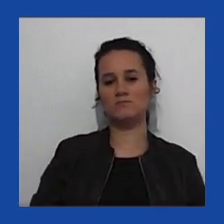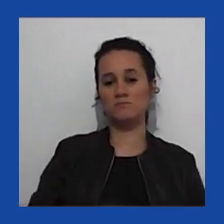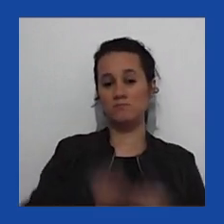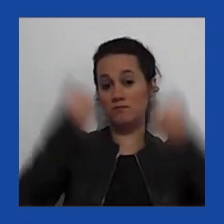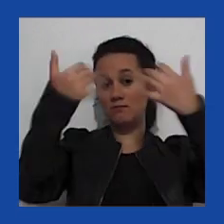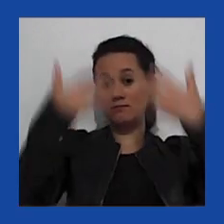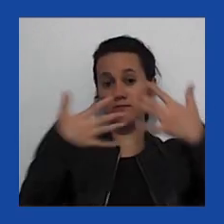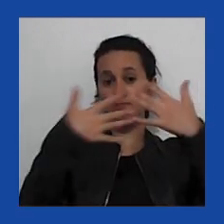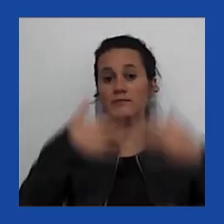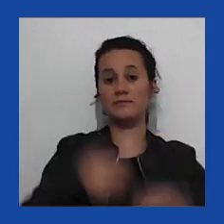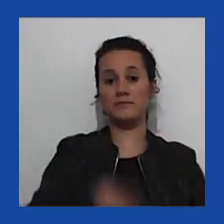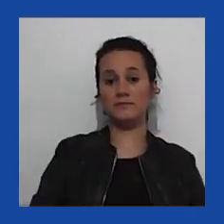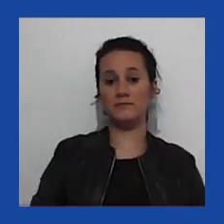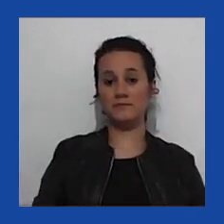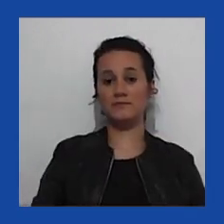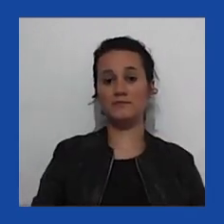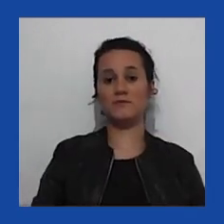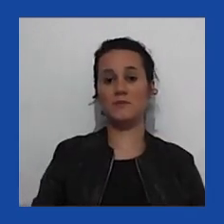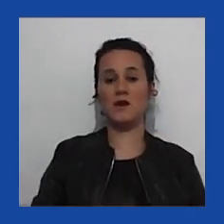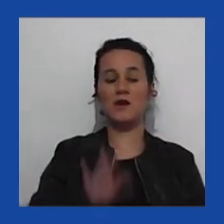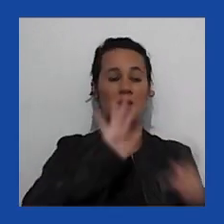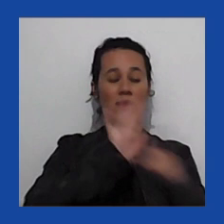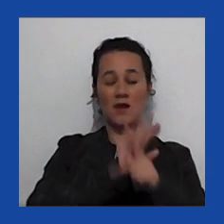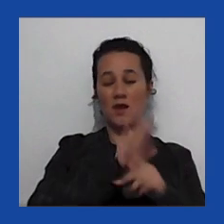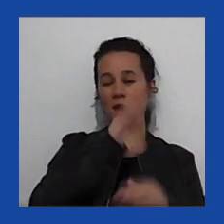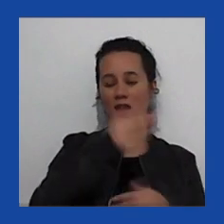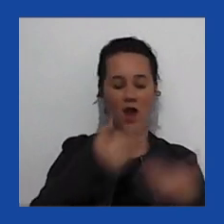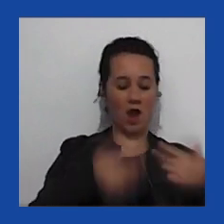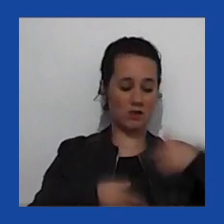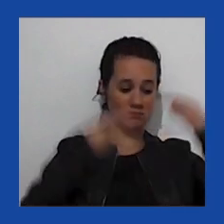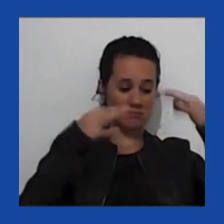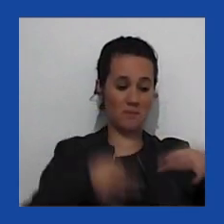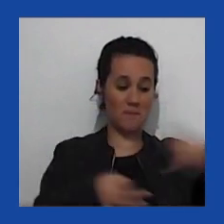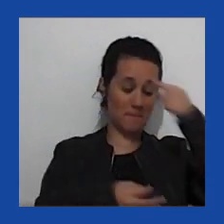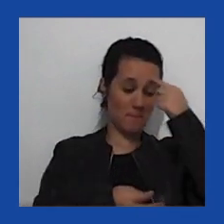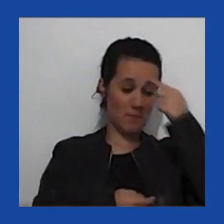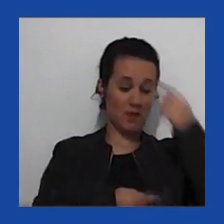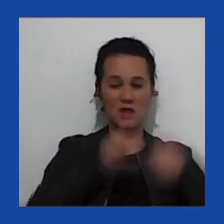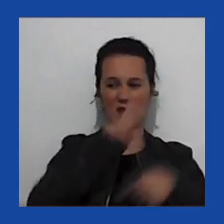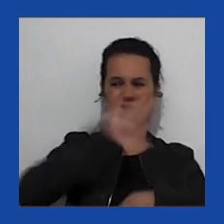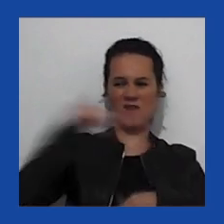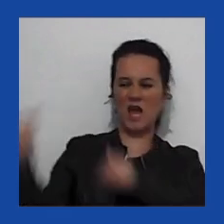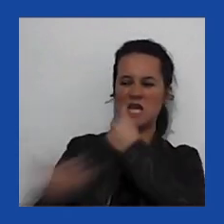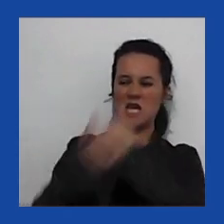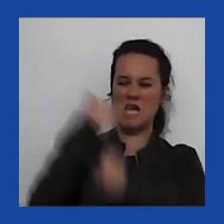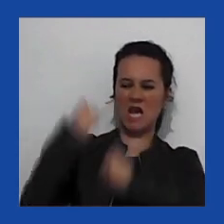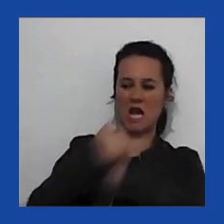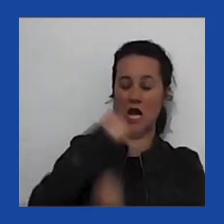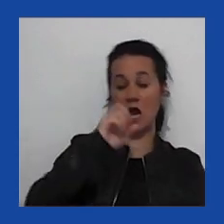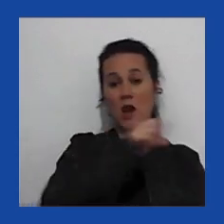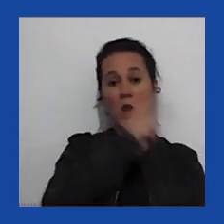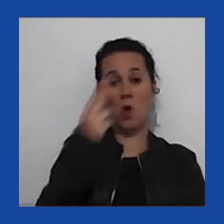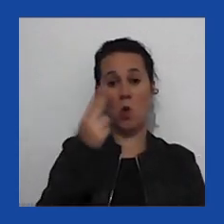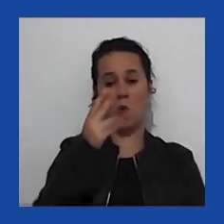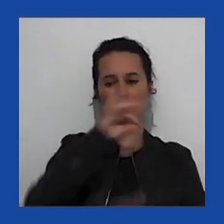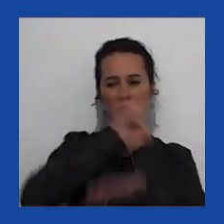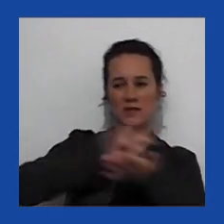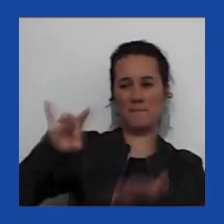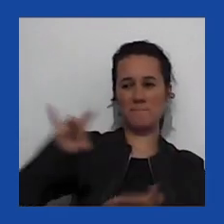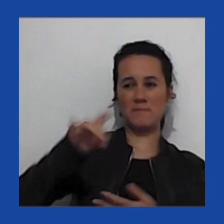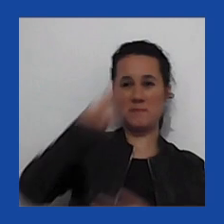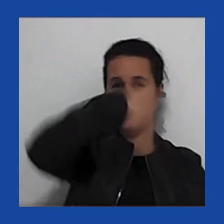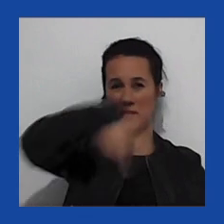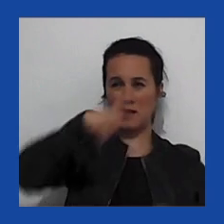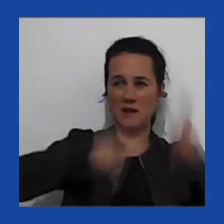dizer que eles são patriotas e os rivais deles são traidores ou inimigos do povo antinacional.